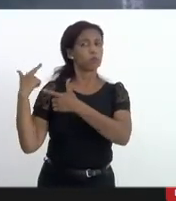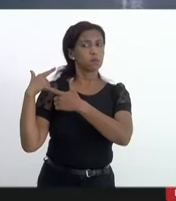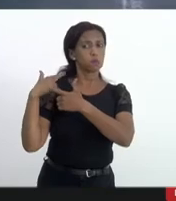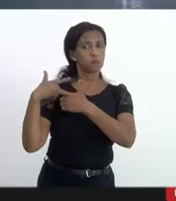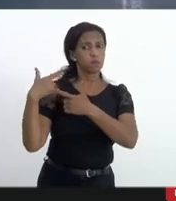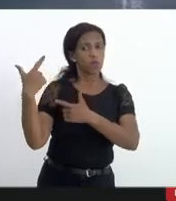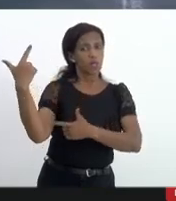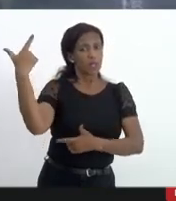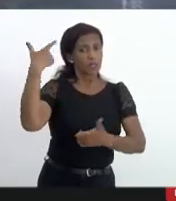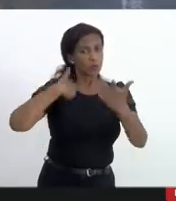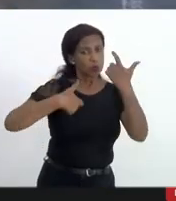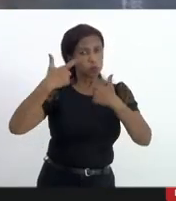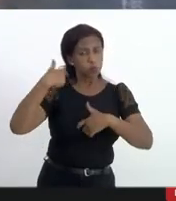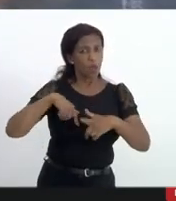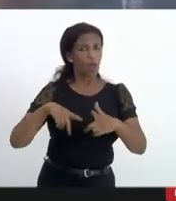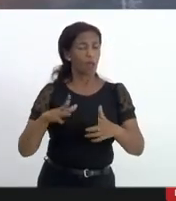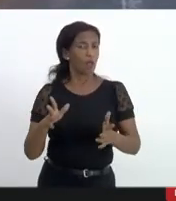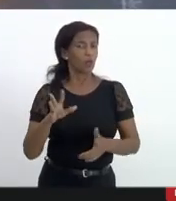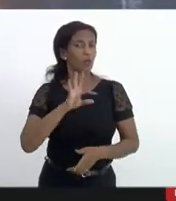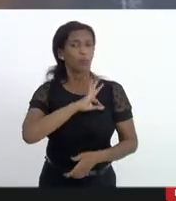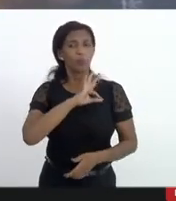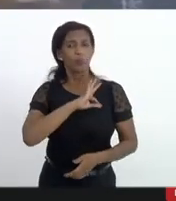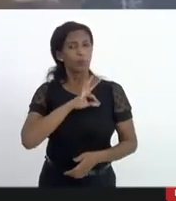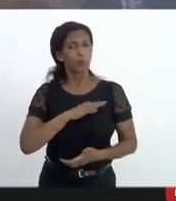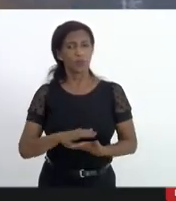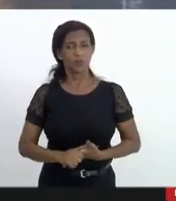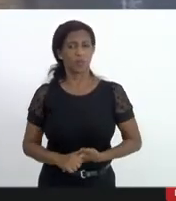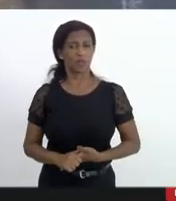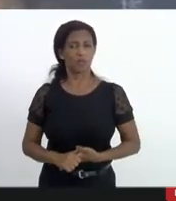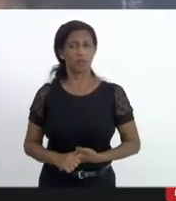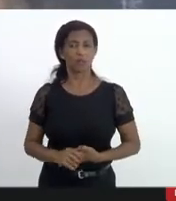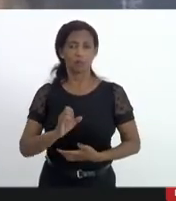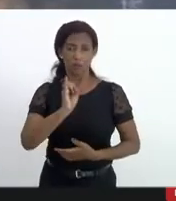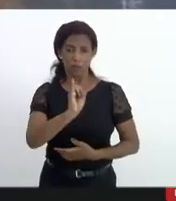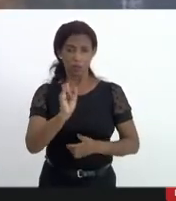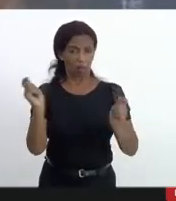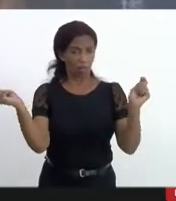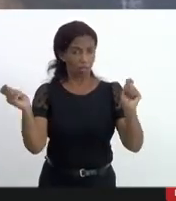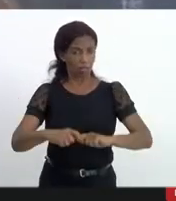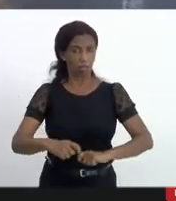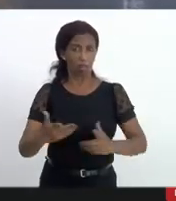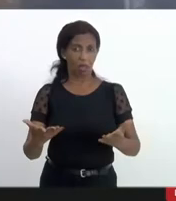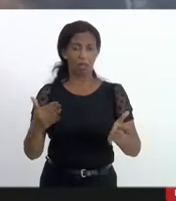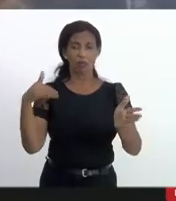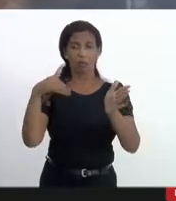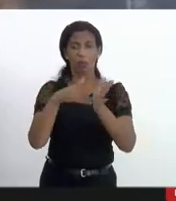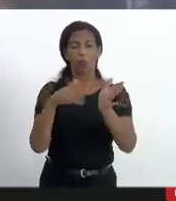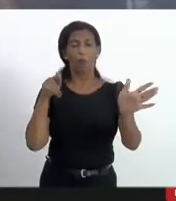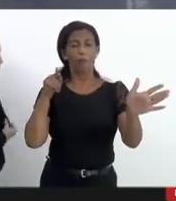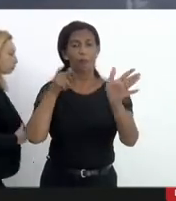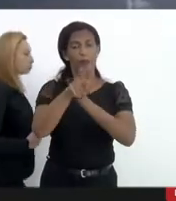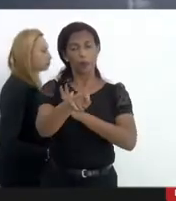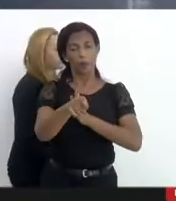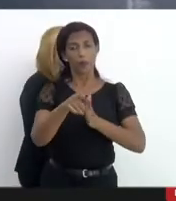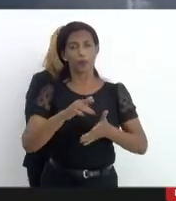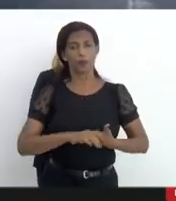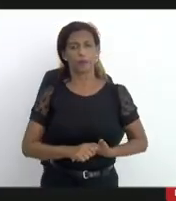suicídio e degradação da atividade policial então se possível coronel essa é a nossa última pergunta aqui